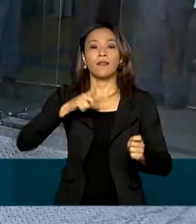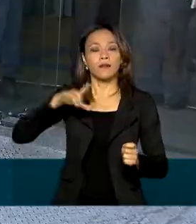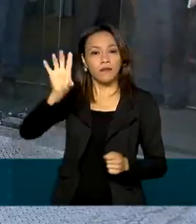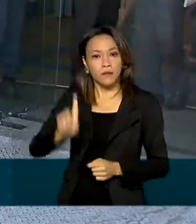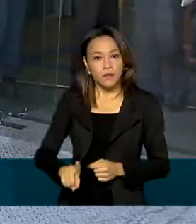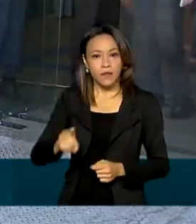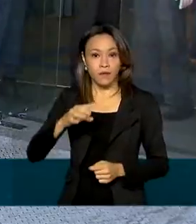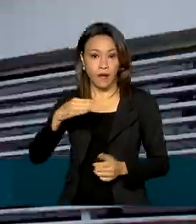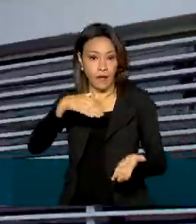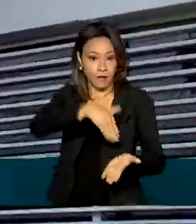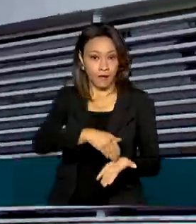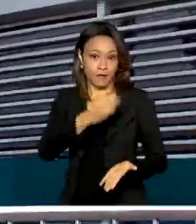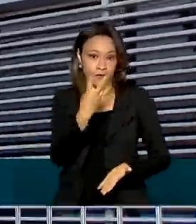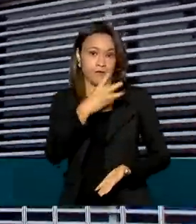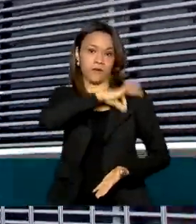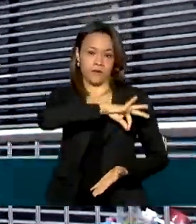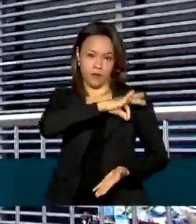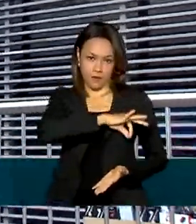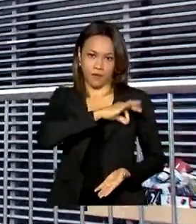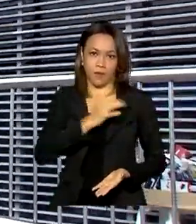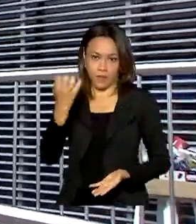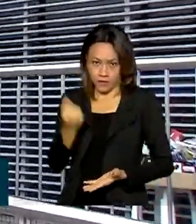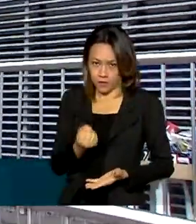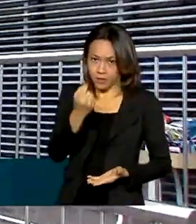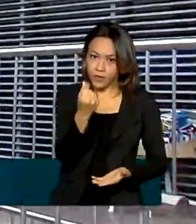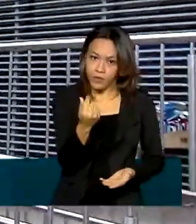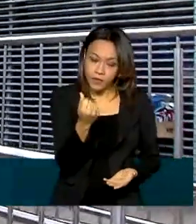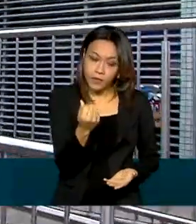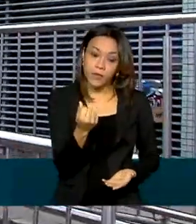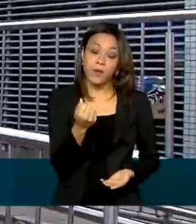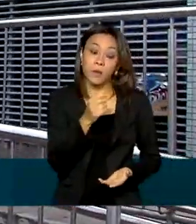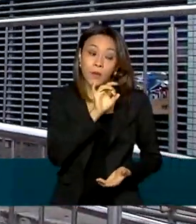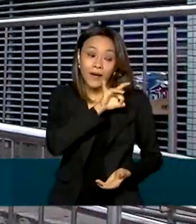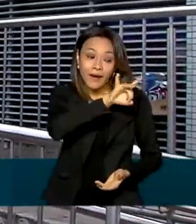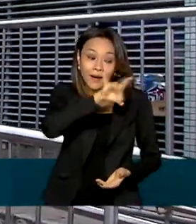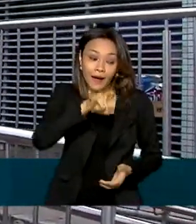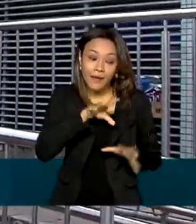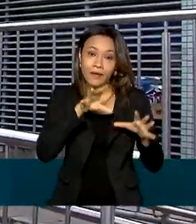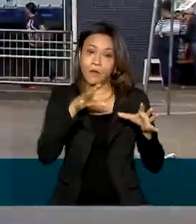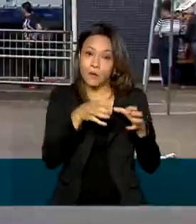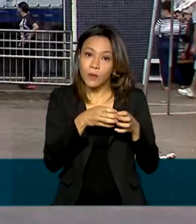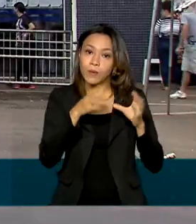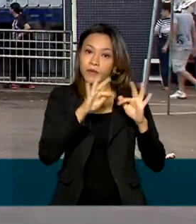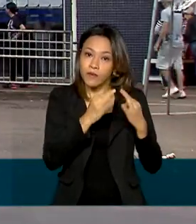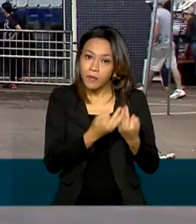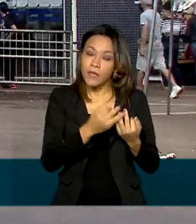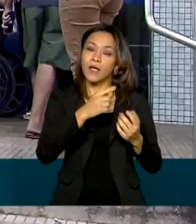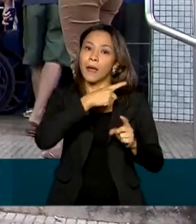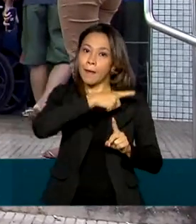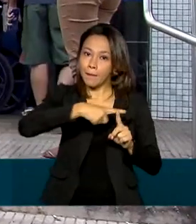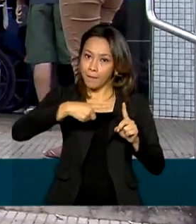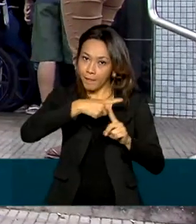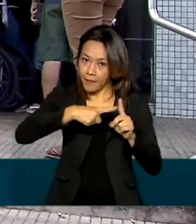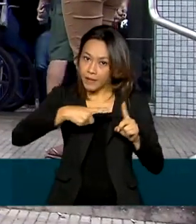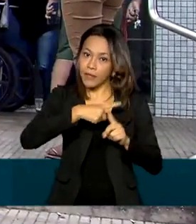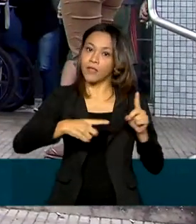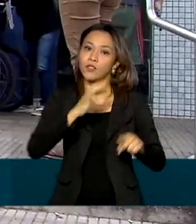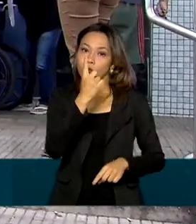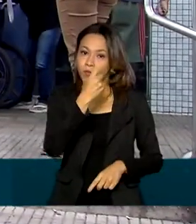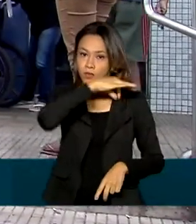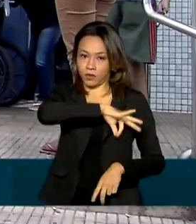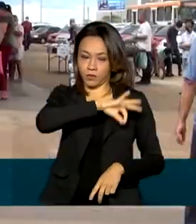mensal de até 3 salários mínimos, desde que a renda por pessoa seja inferior a meio salário. O